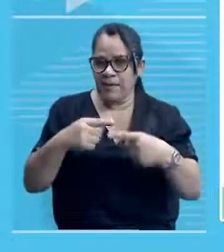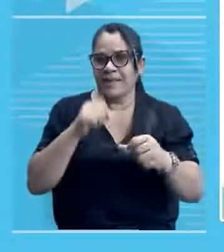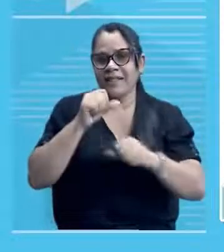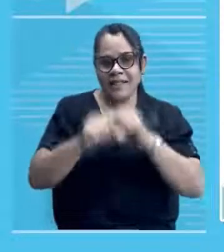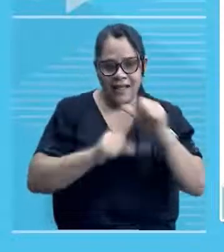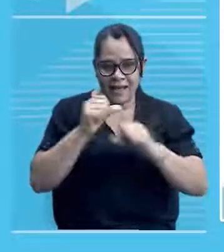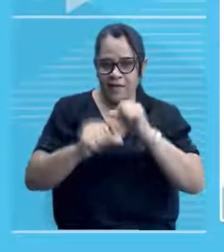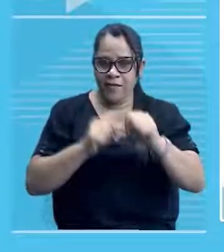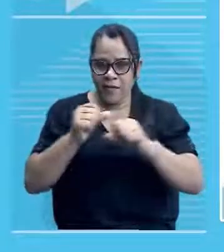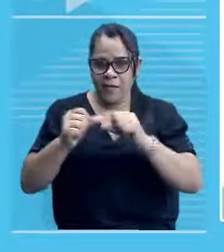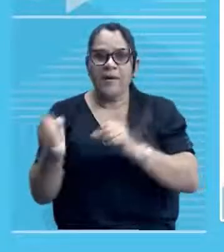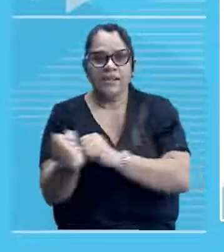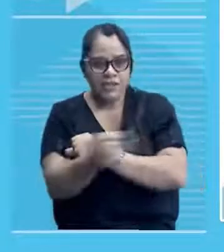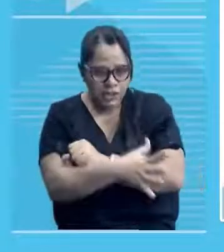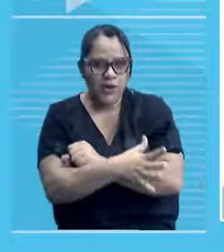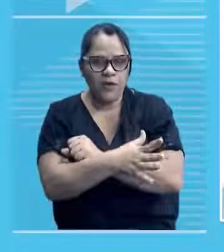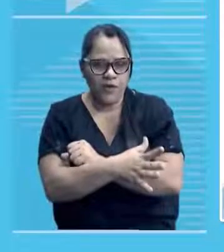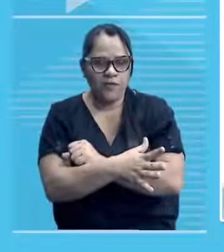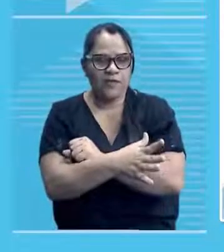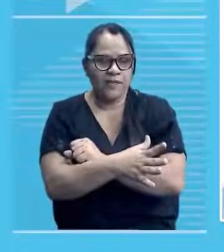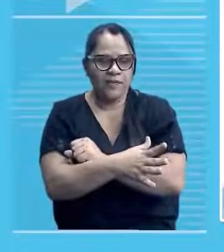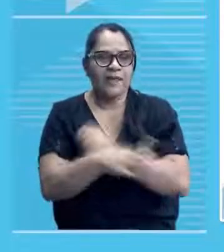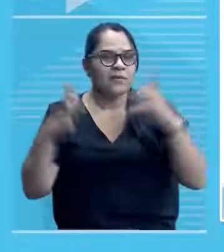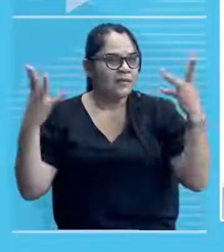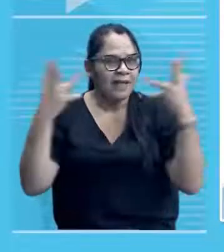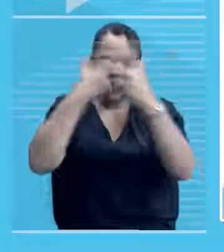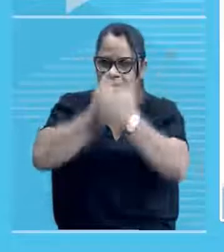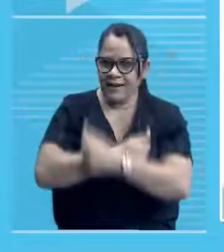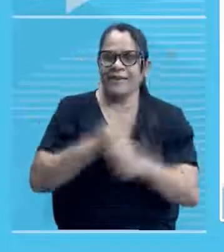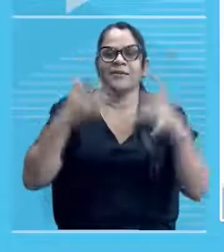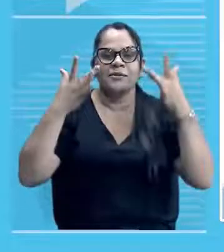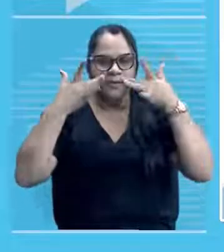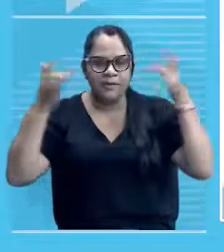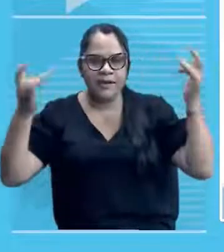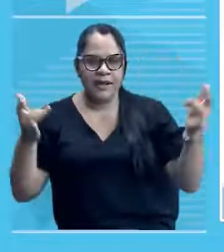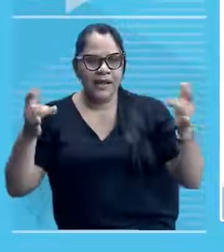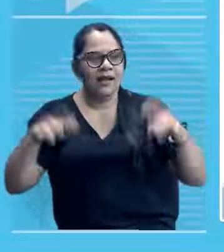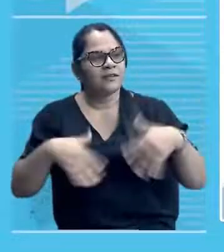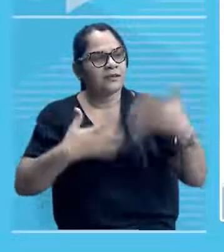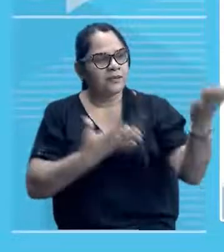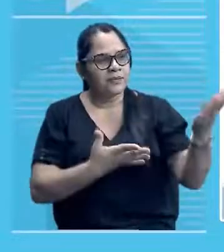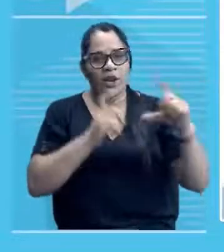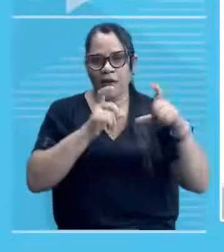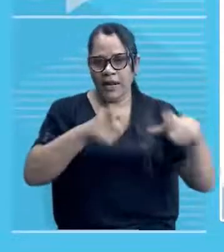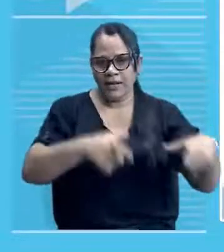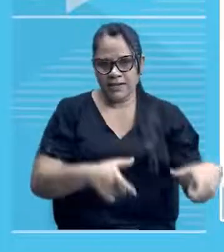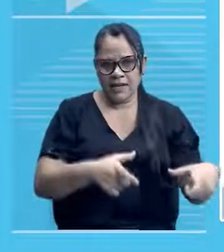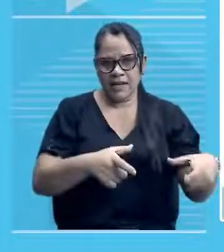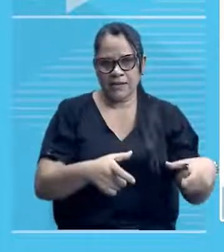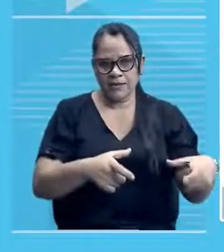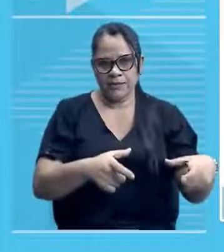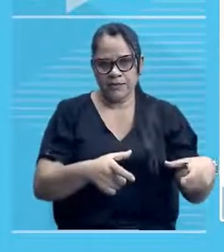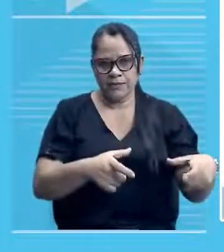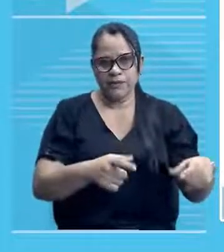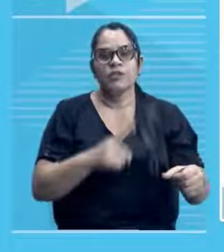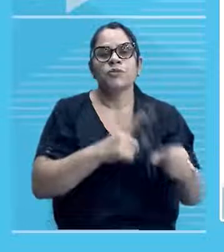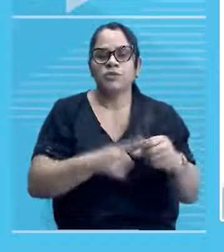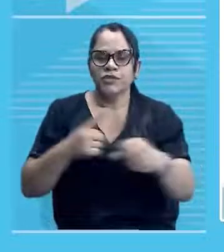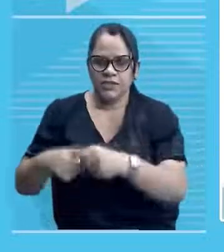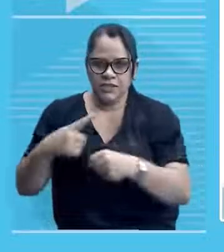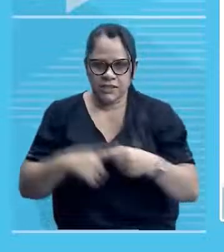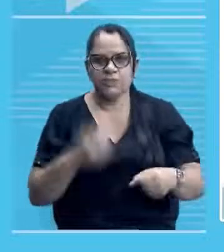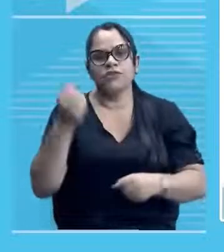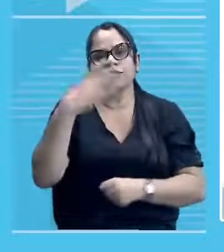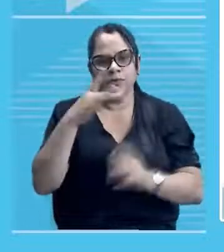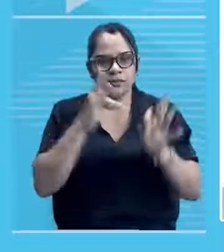Ele passou por uma reforma, né? Tá muito bonito, né? O Teatro Alarde localizado lá em Bom Jesus, na parte sul do